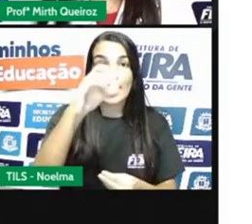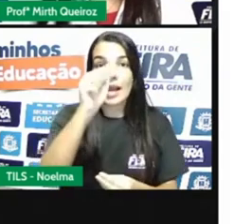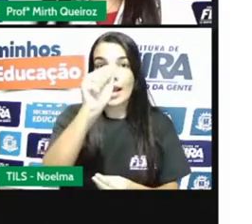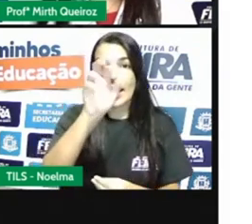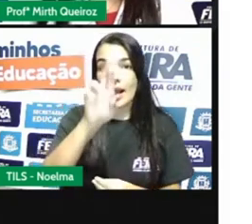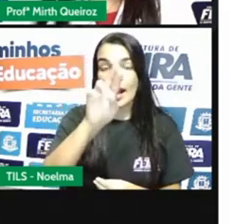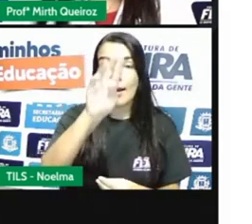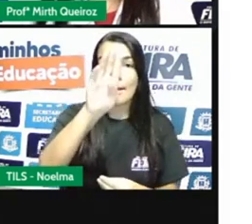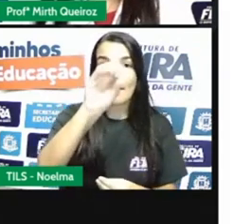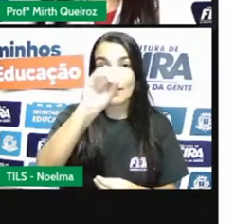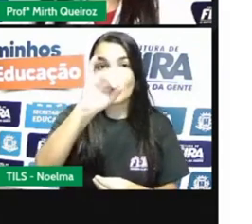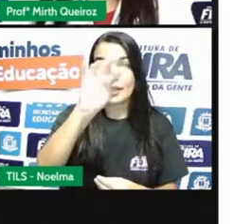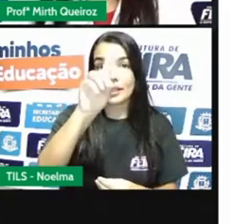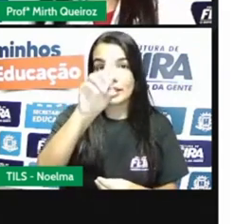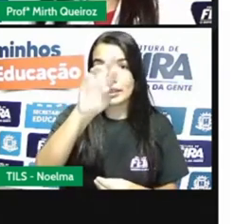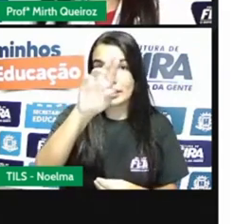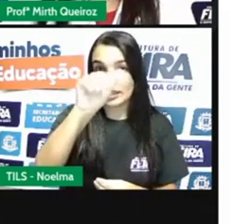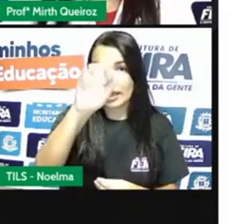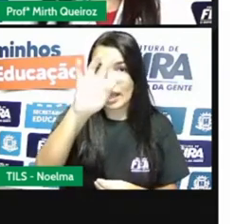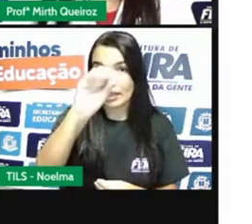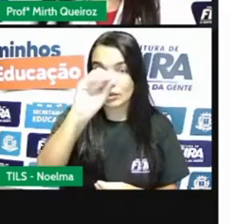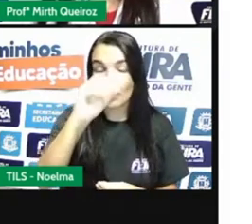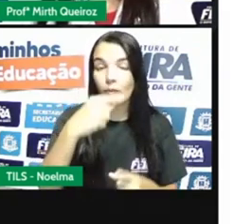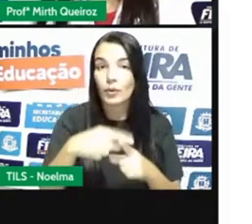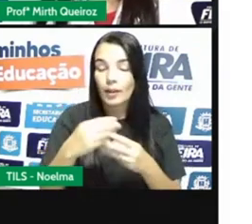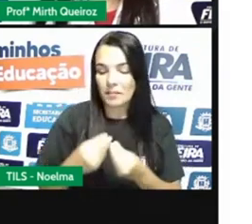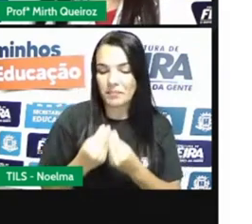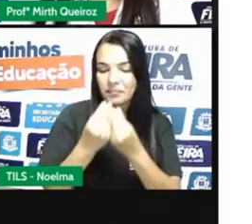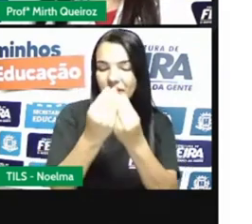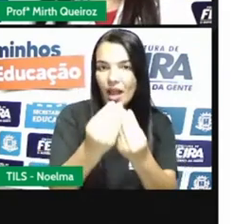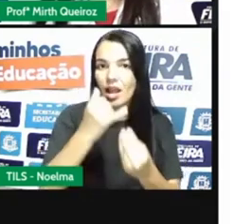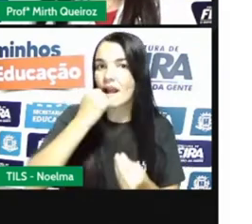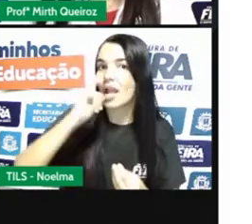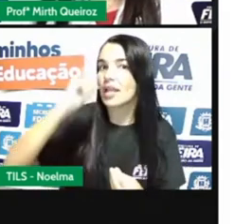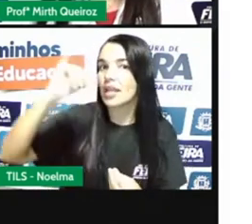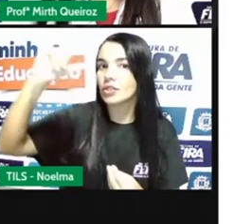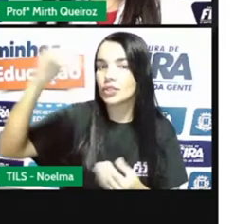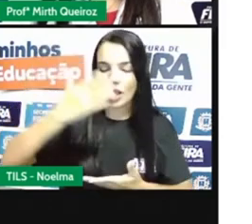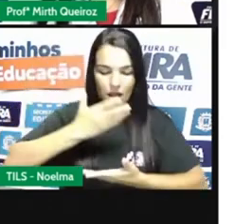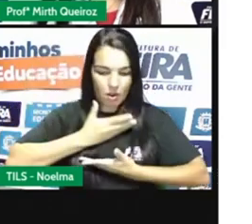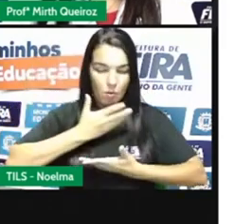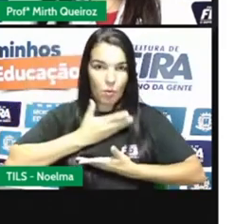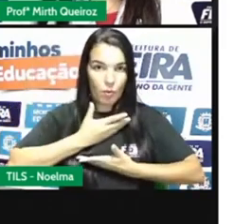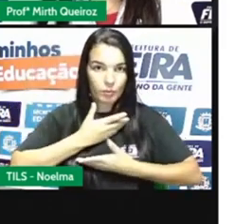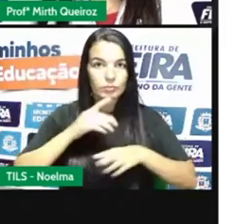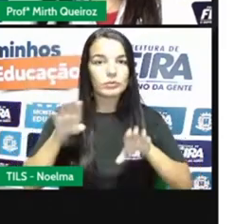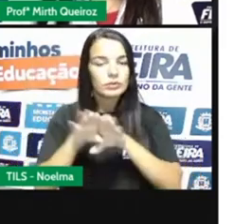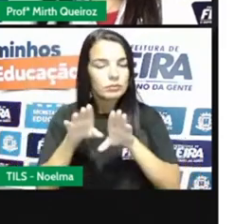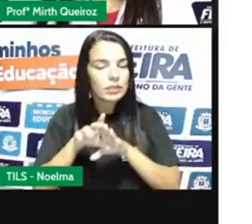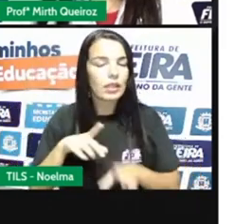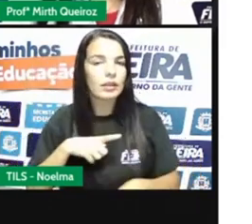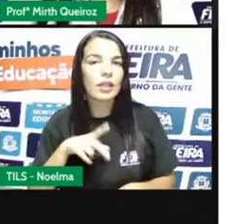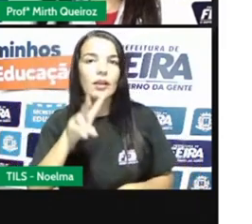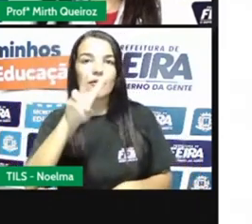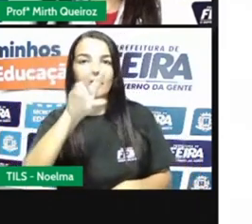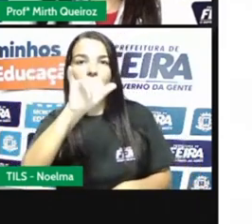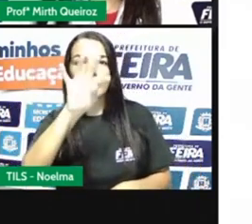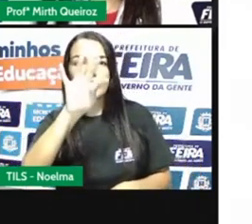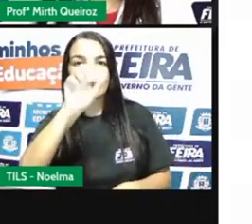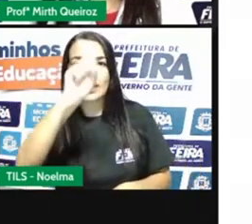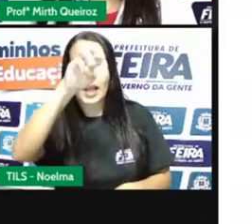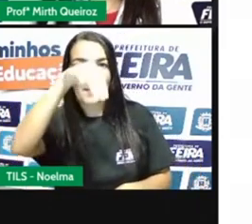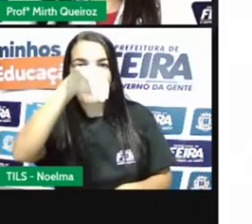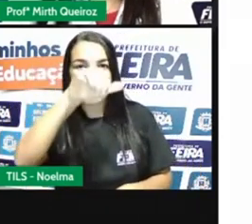nutrientes responsáveis por fornecer energia ao organismo. Também é cheio de vitaminas e minerais